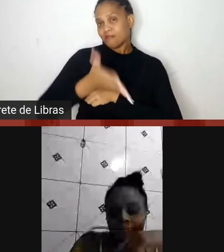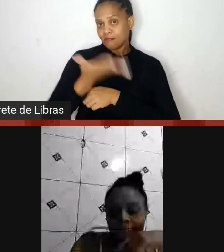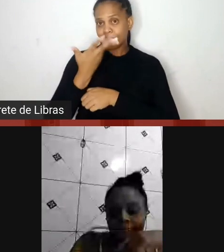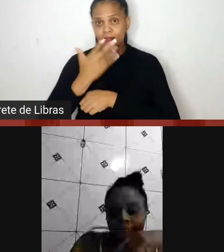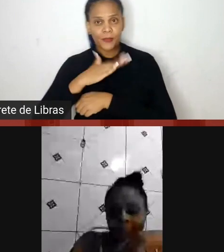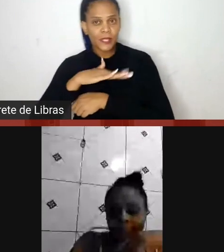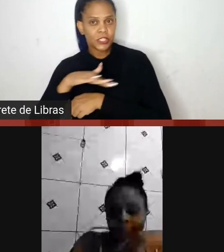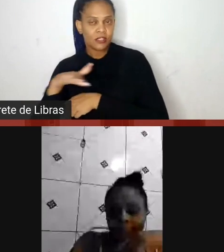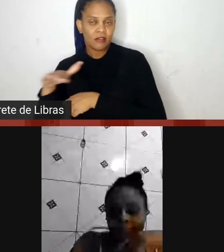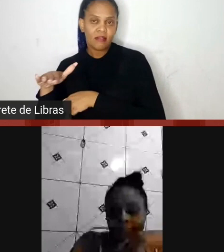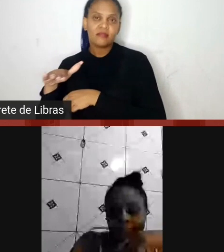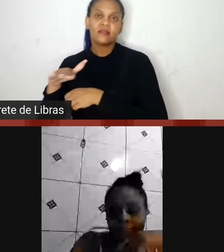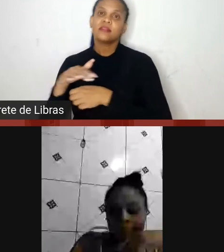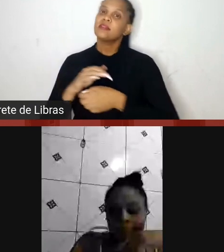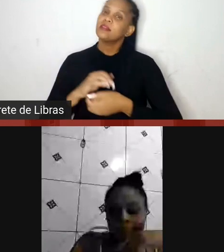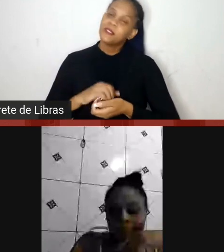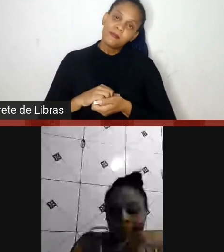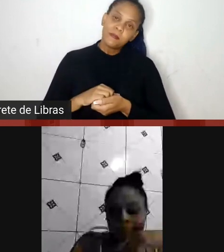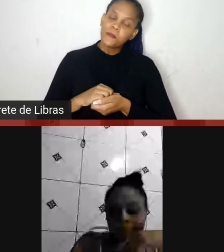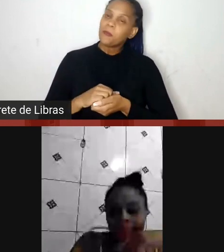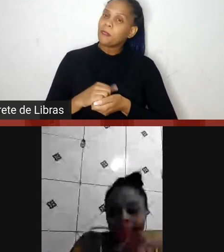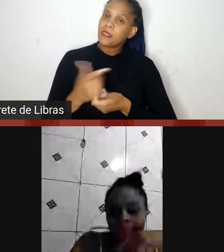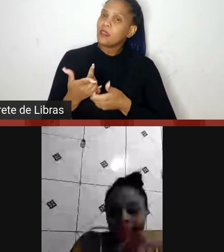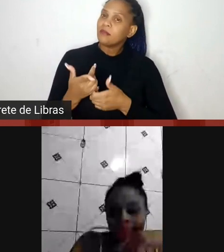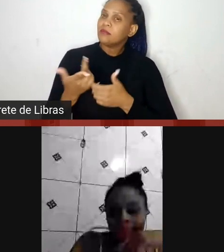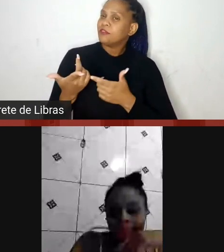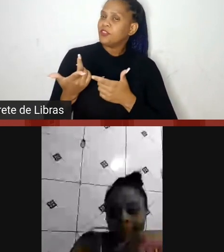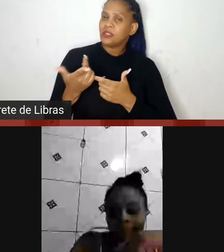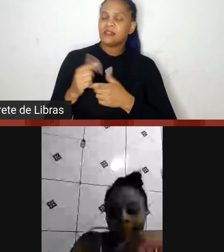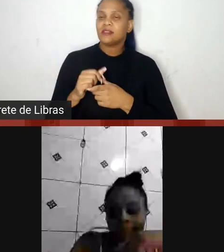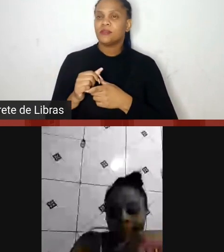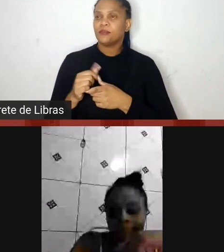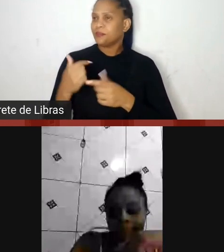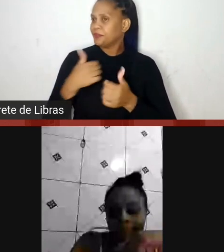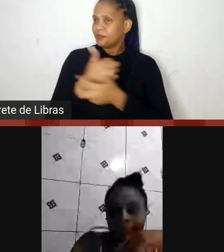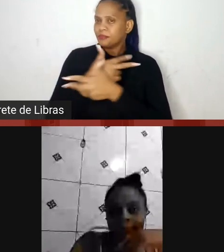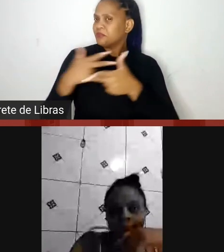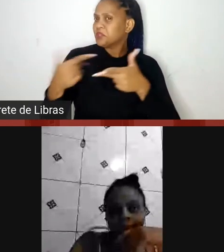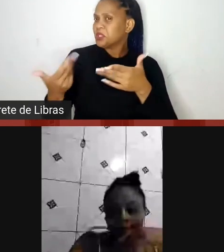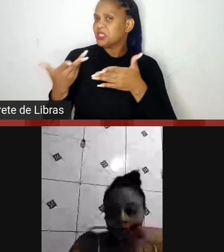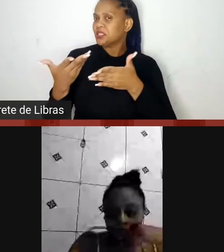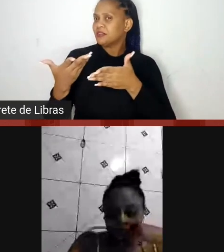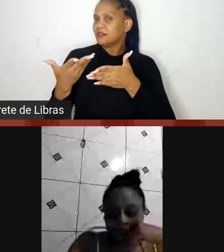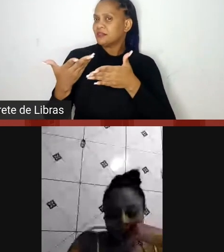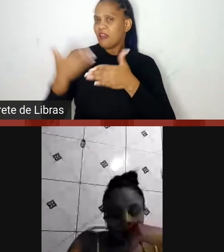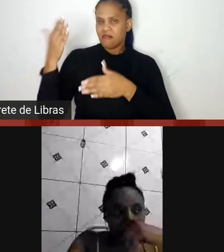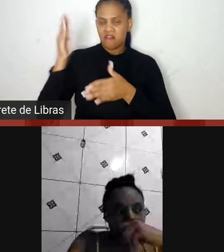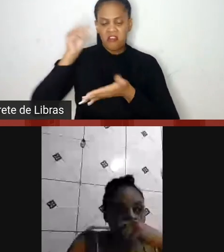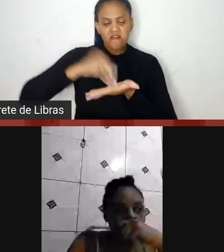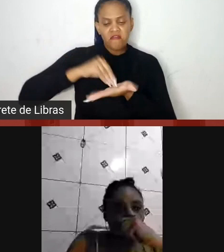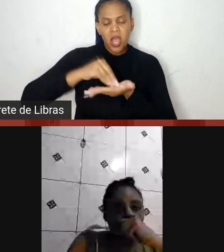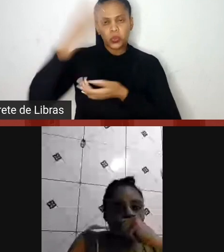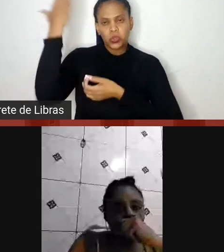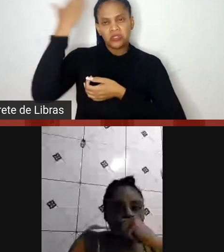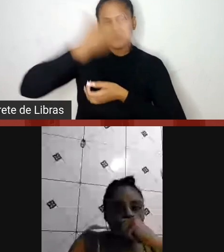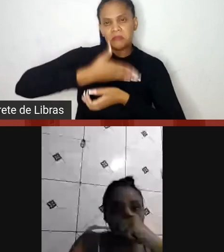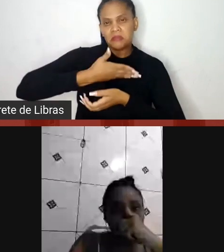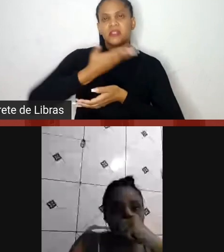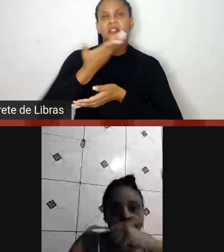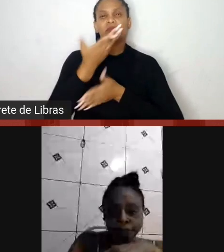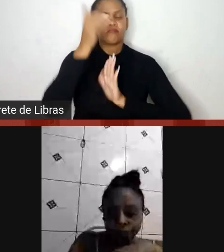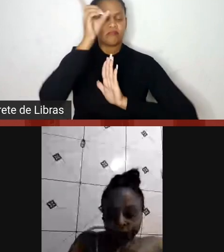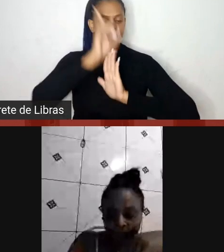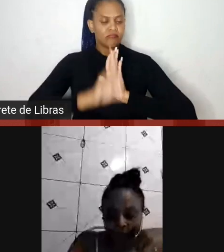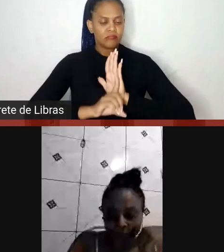e... e essa questão da violação dos direitos, né, que vocês estão falando da arte, da cultura, a gente vê desde